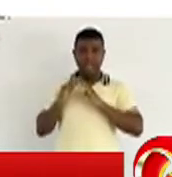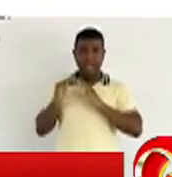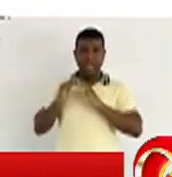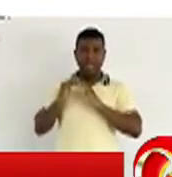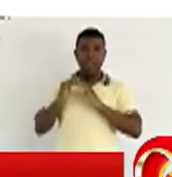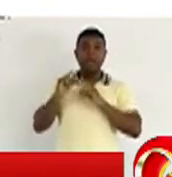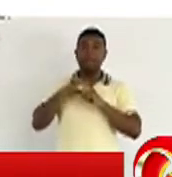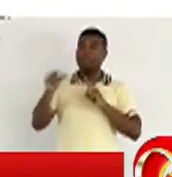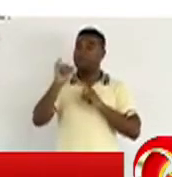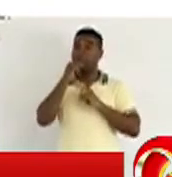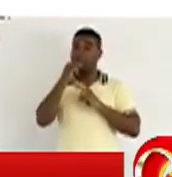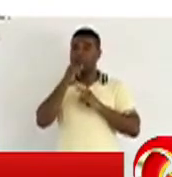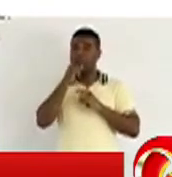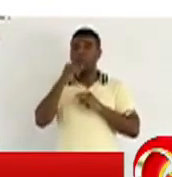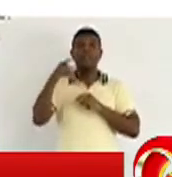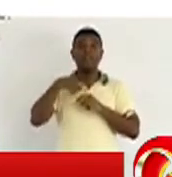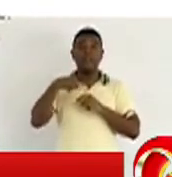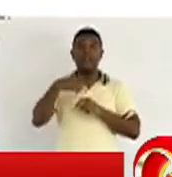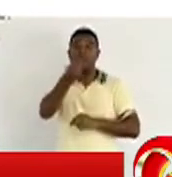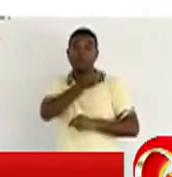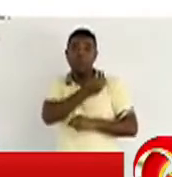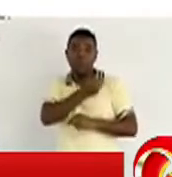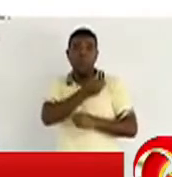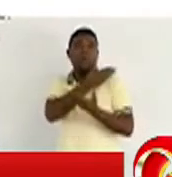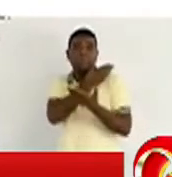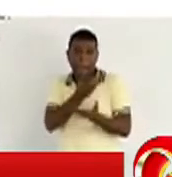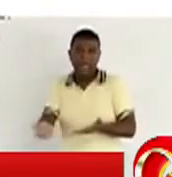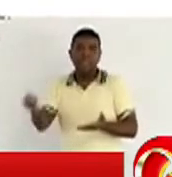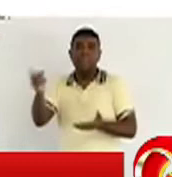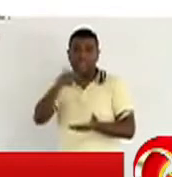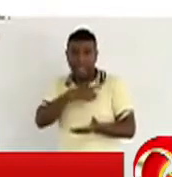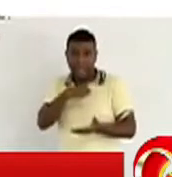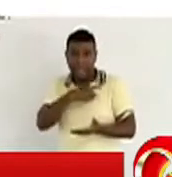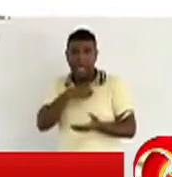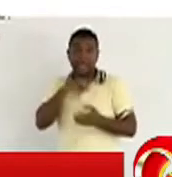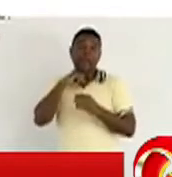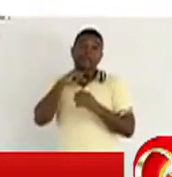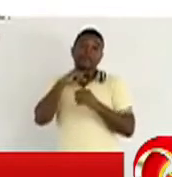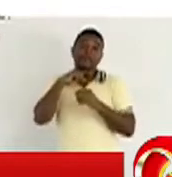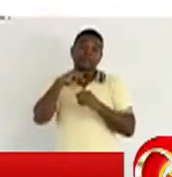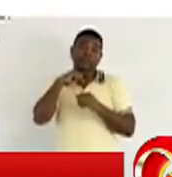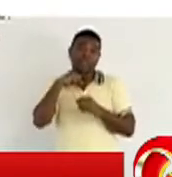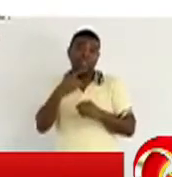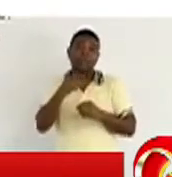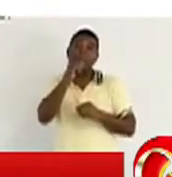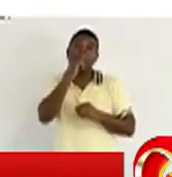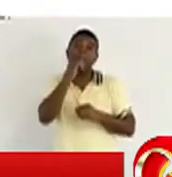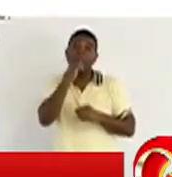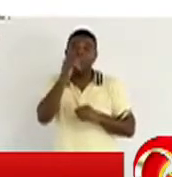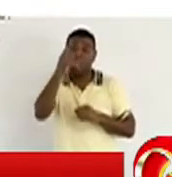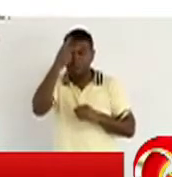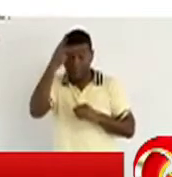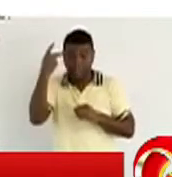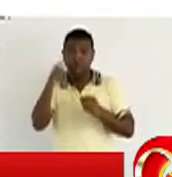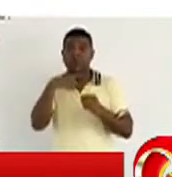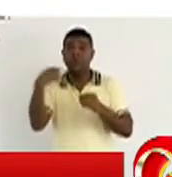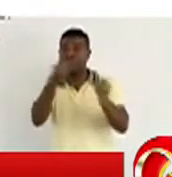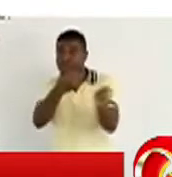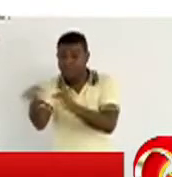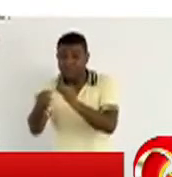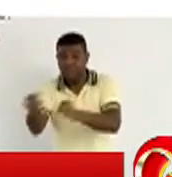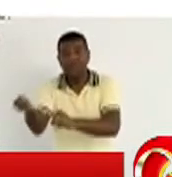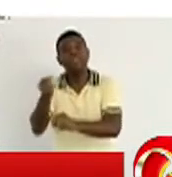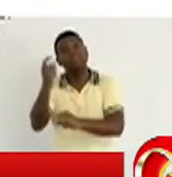um número exagerado de perdas é praticamente impossível você pensar sem isolamento. Ou seja, o